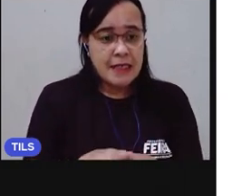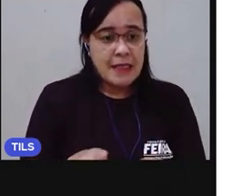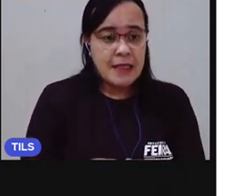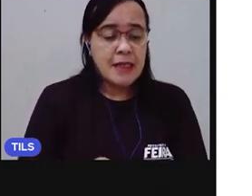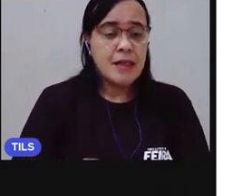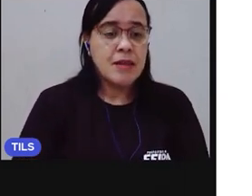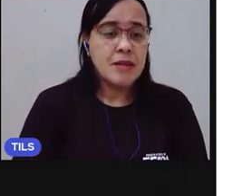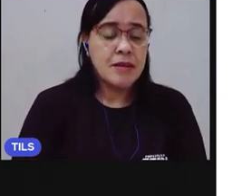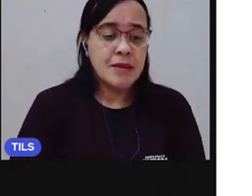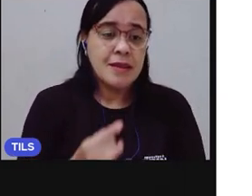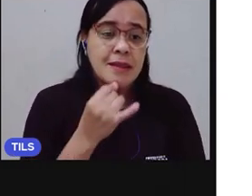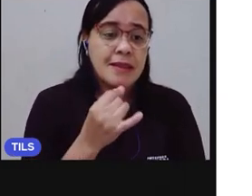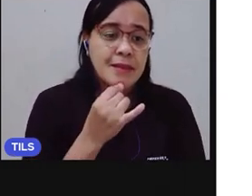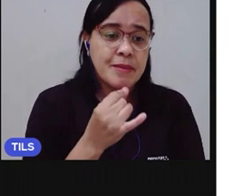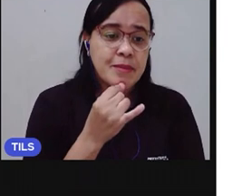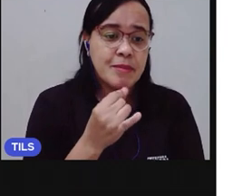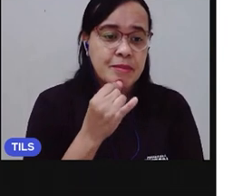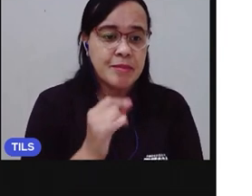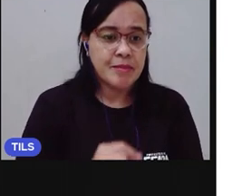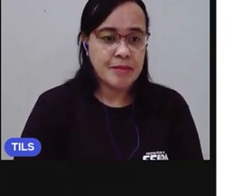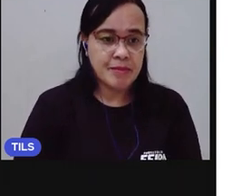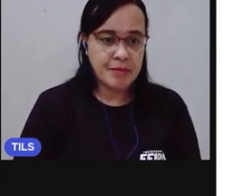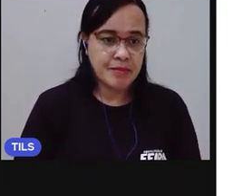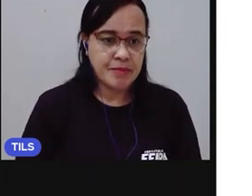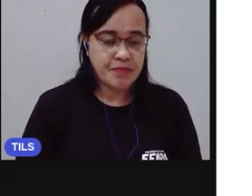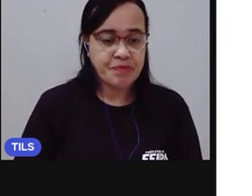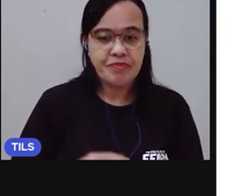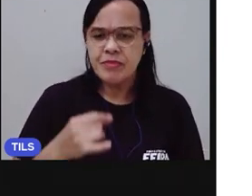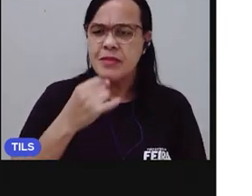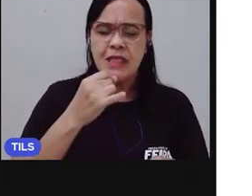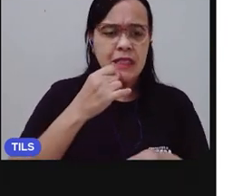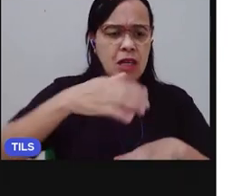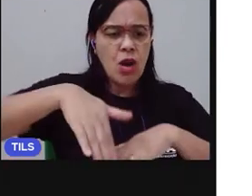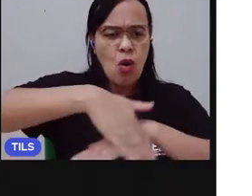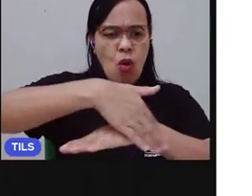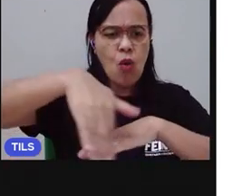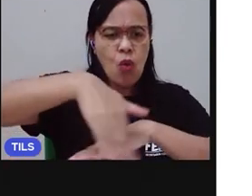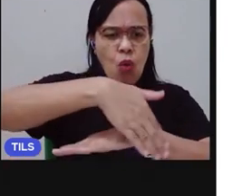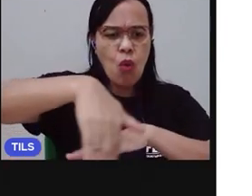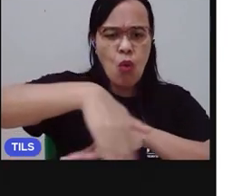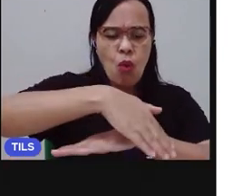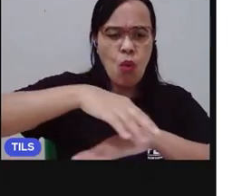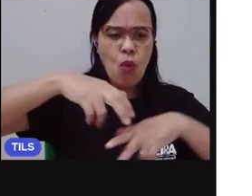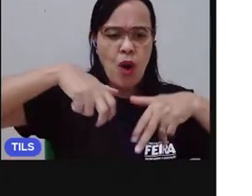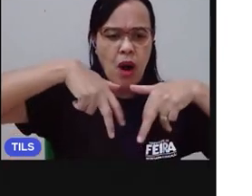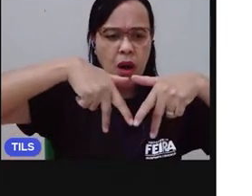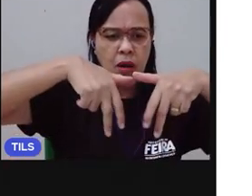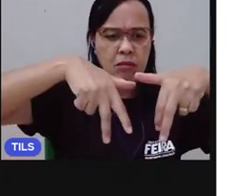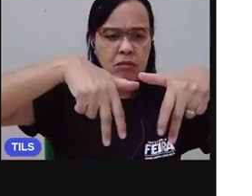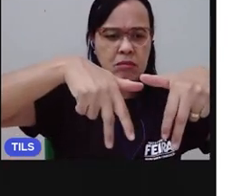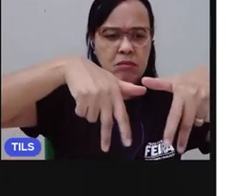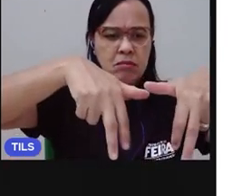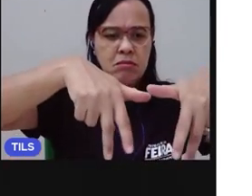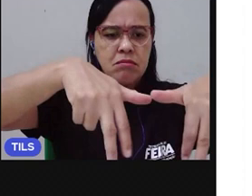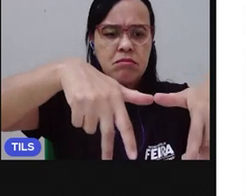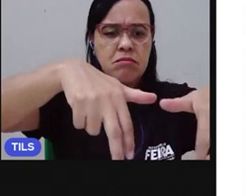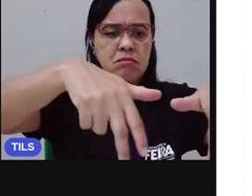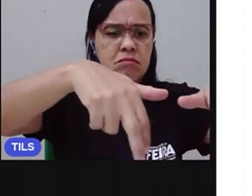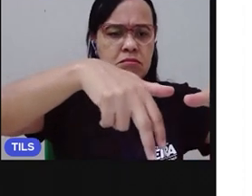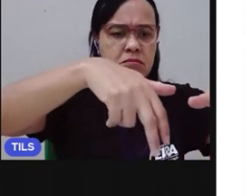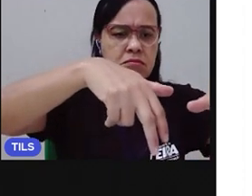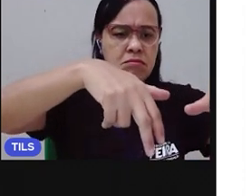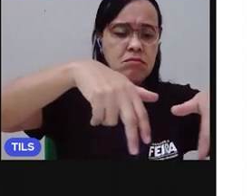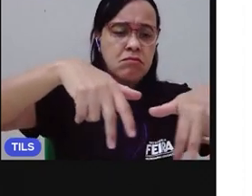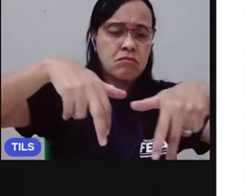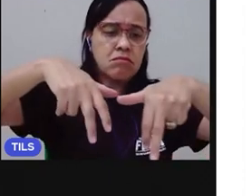Por exemplo, quando eu vou atravessar a rua, que eu estou andando ali na rua e vou atravessar para outro lugar, que está passando